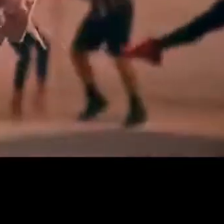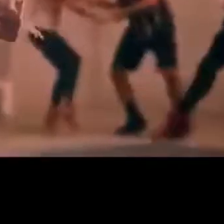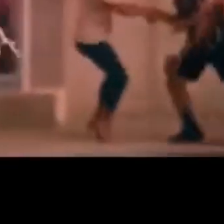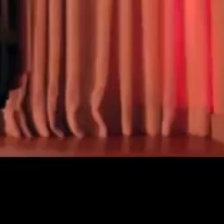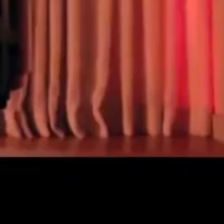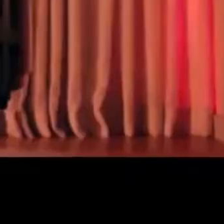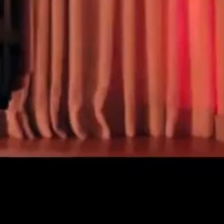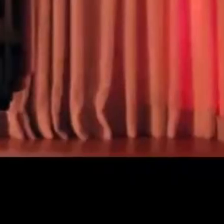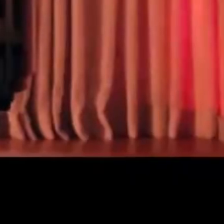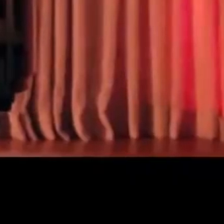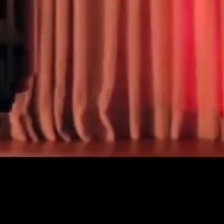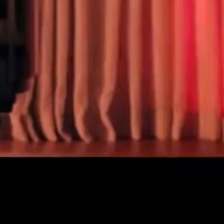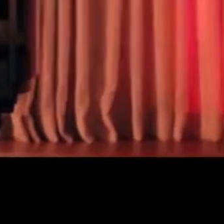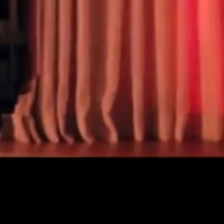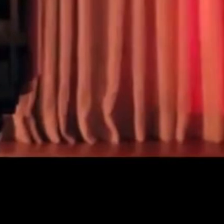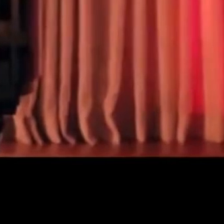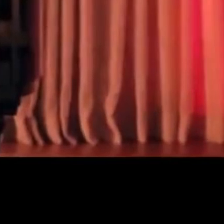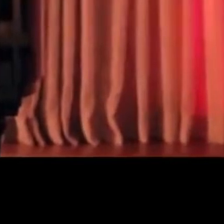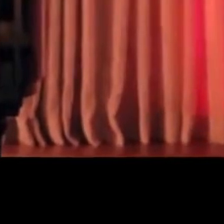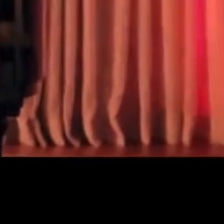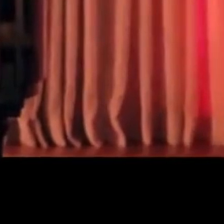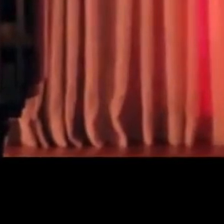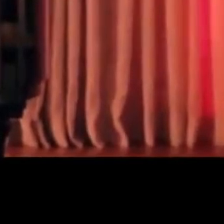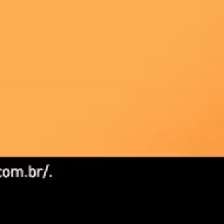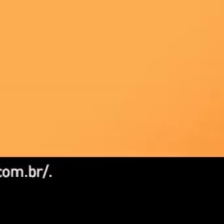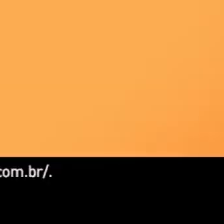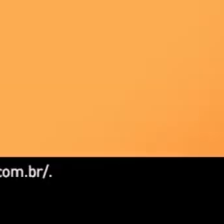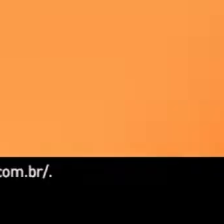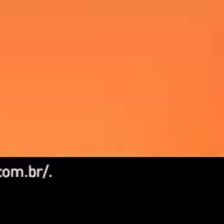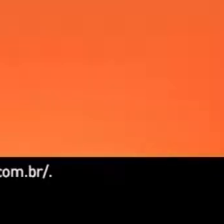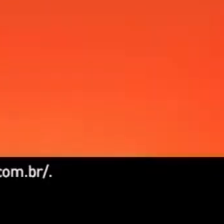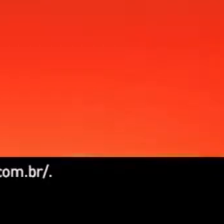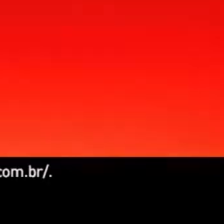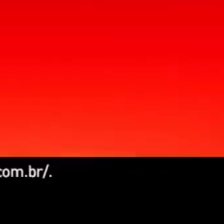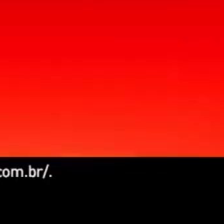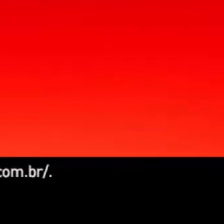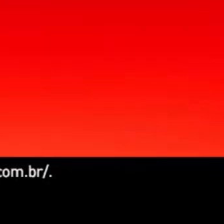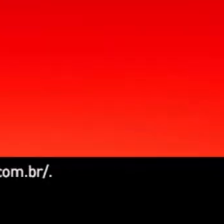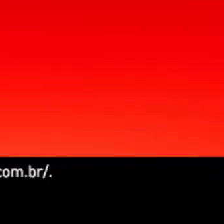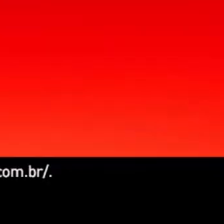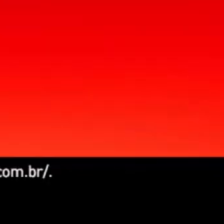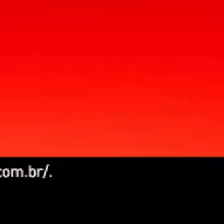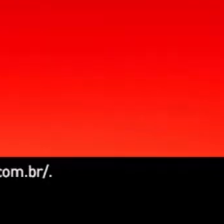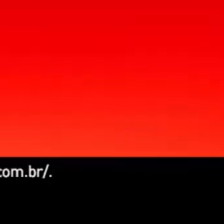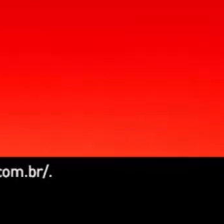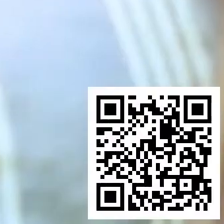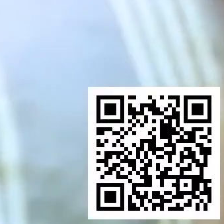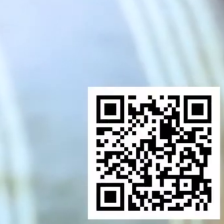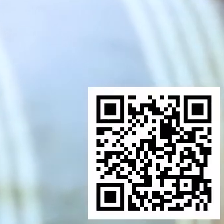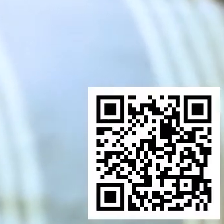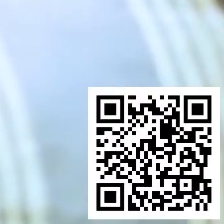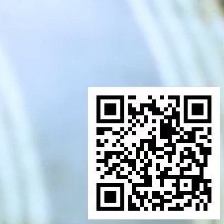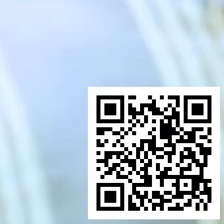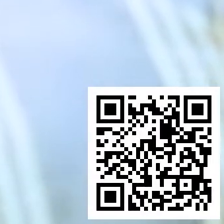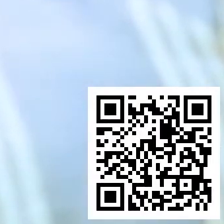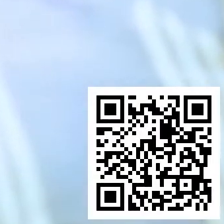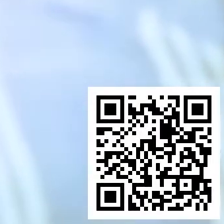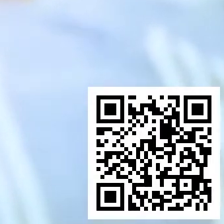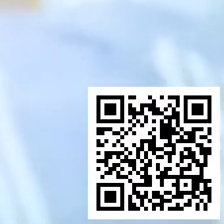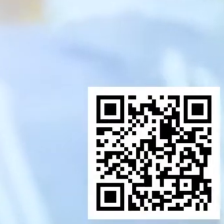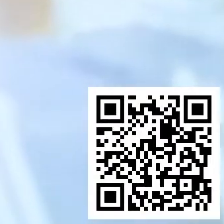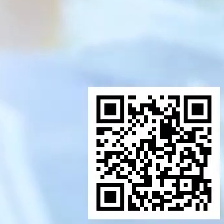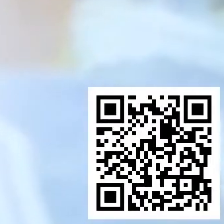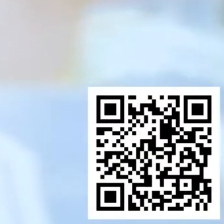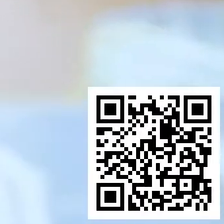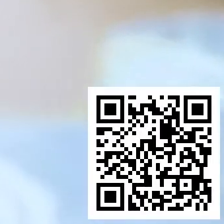Com a trara eu sou muito mais Claro, tudo junto e conectado. Agora você pode